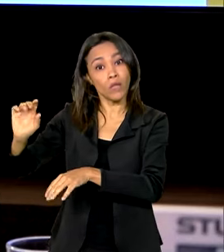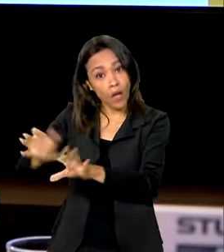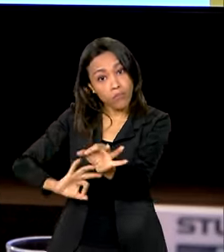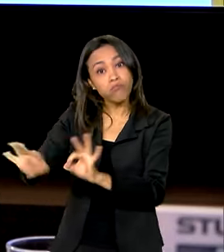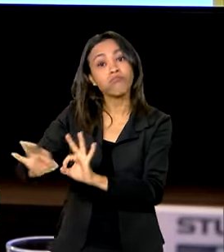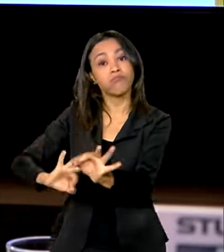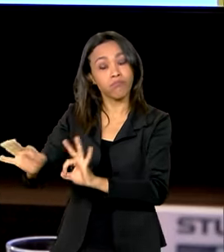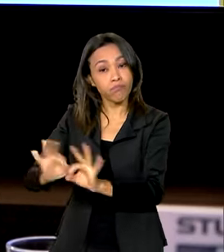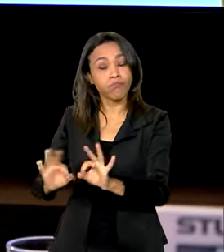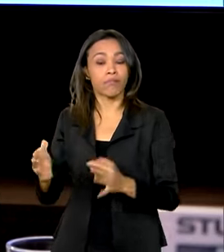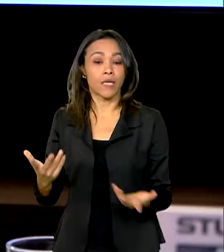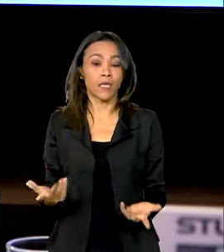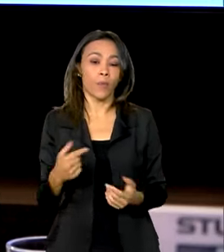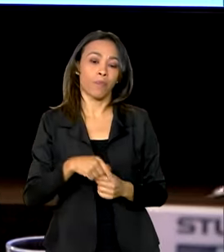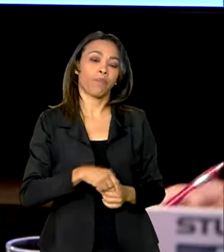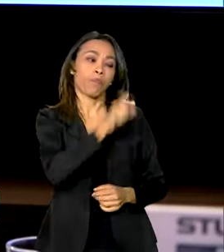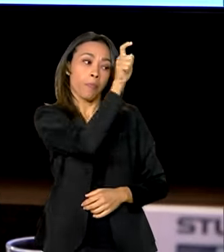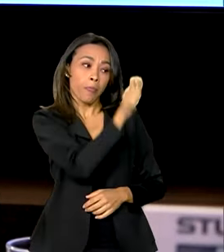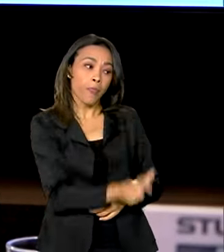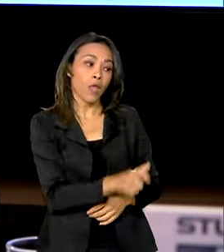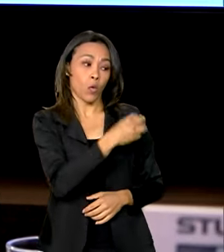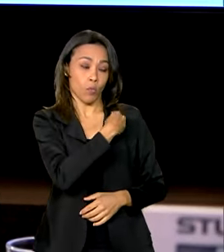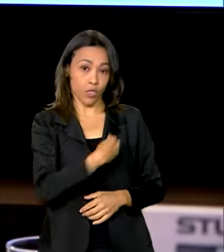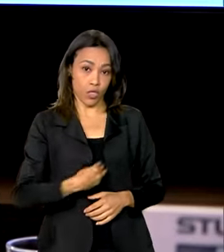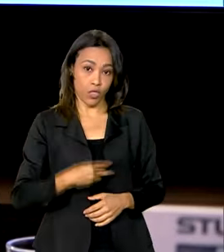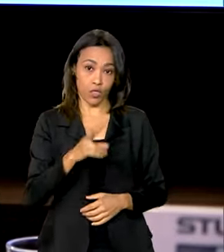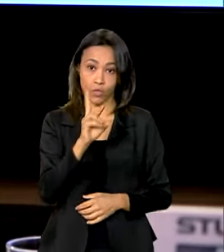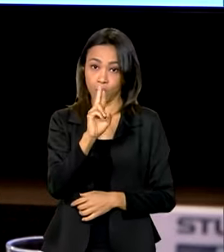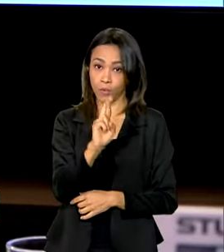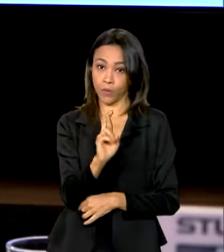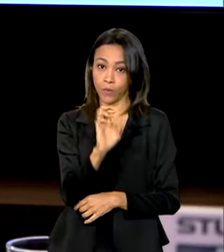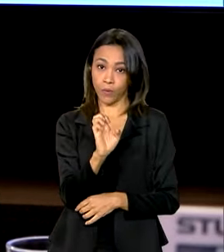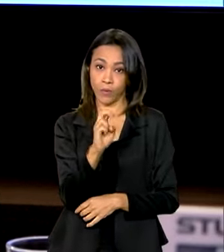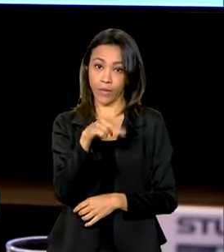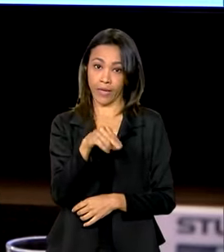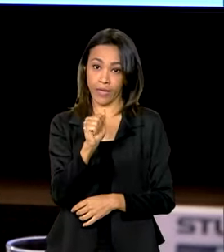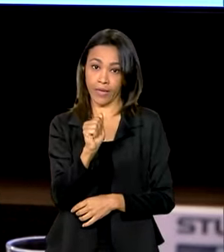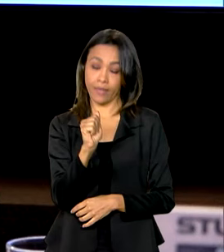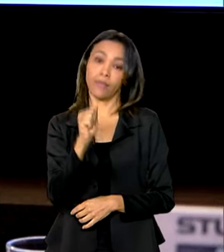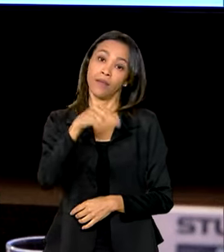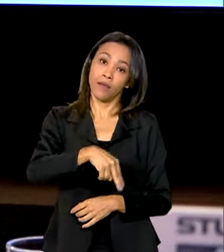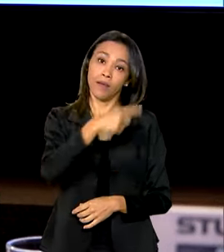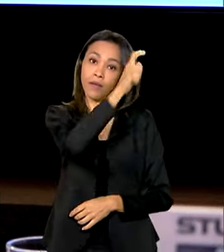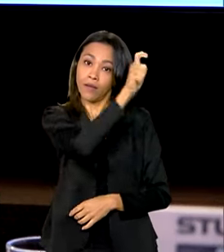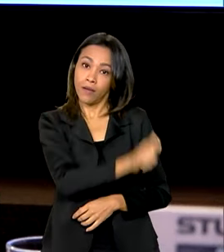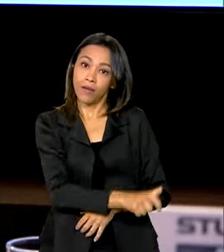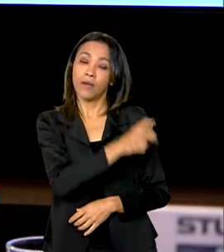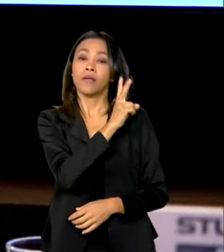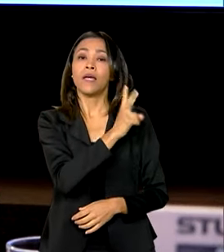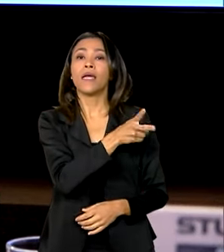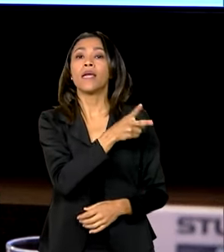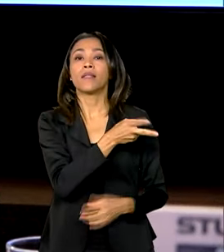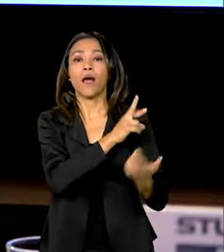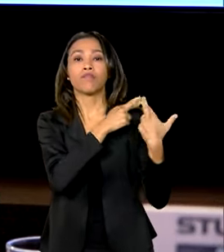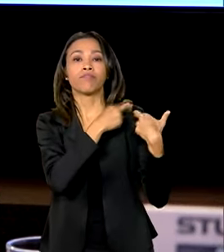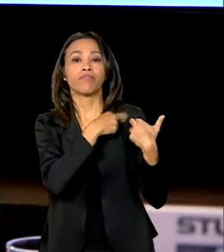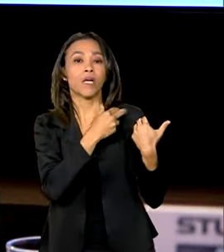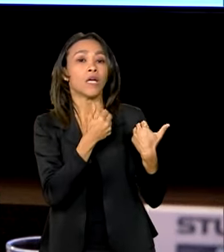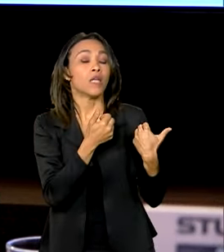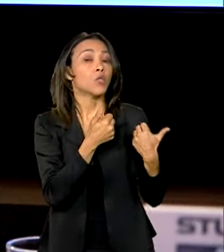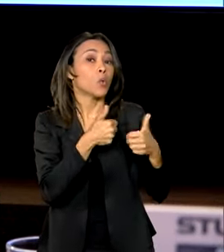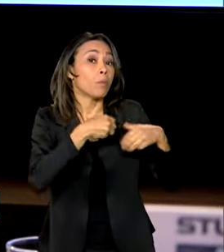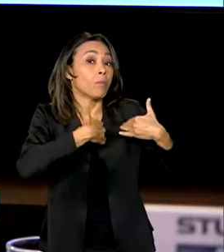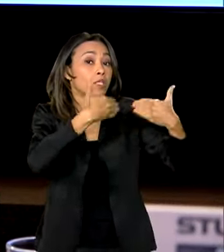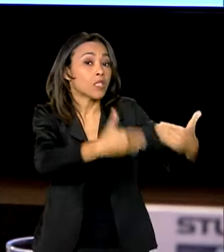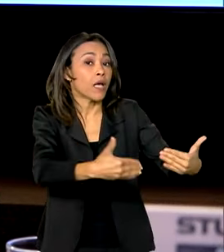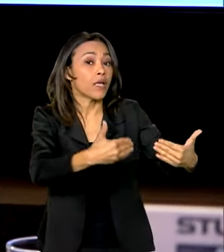uma da outra. O ministro Renan Filho está a todo vapor tocando o PAC no Ministério dos Transportes. Você pode perguntar